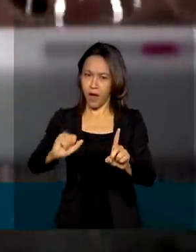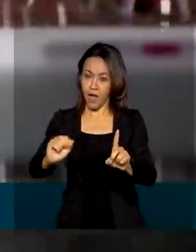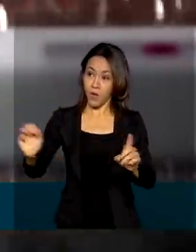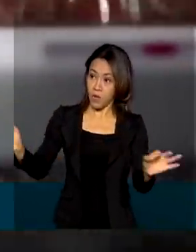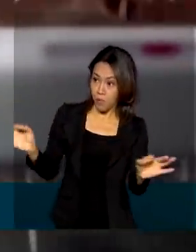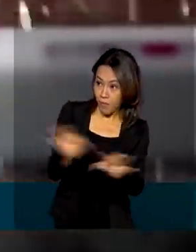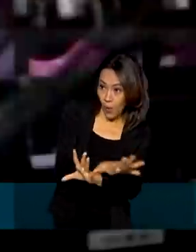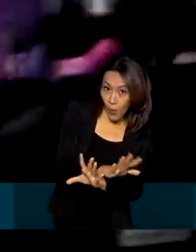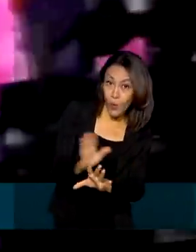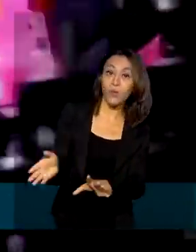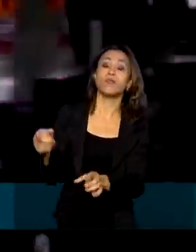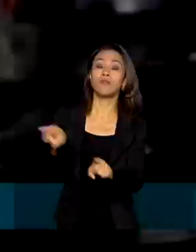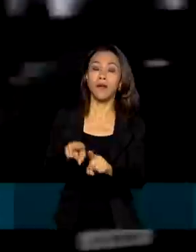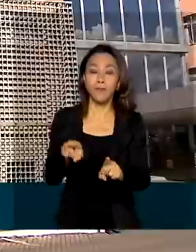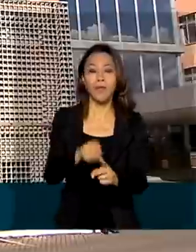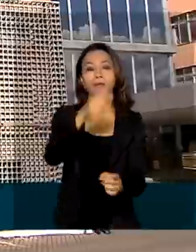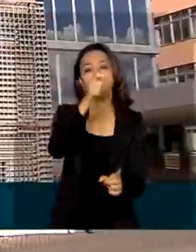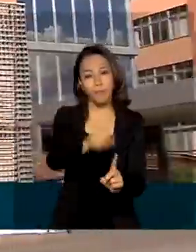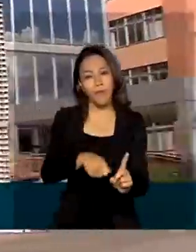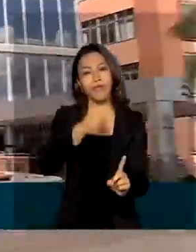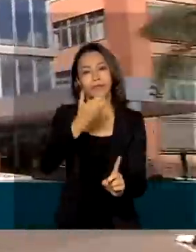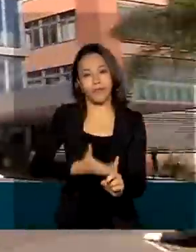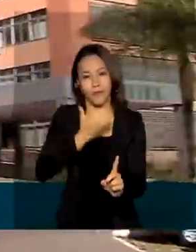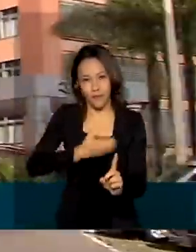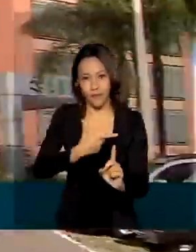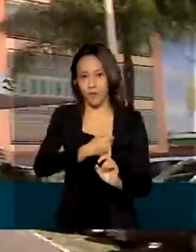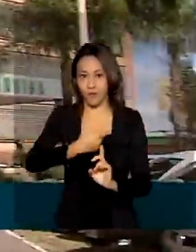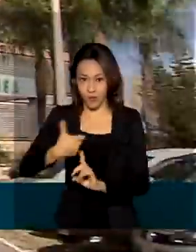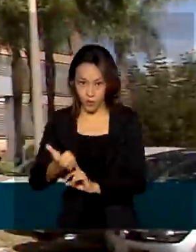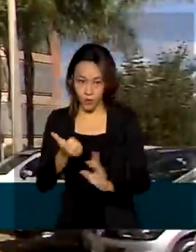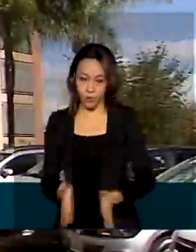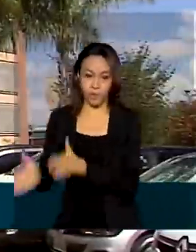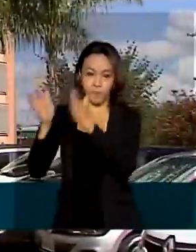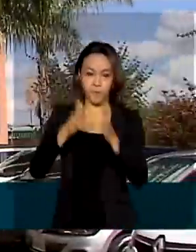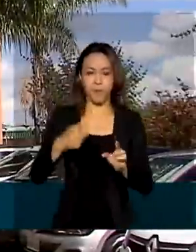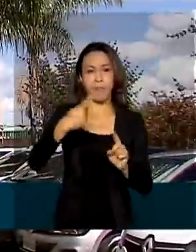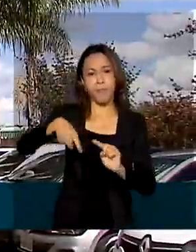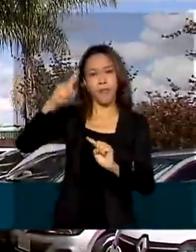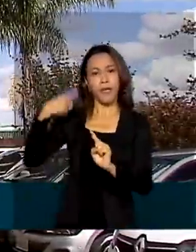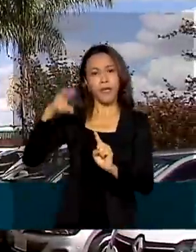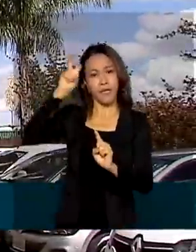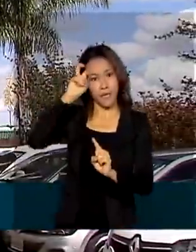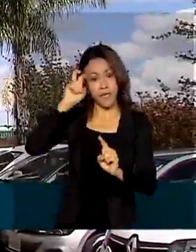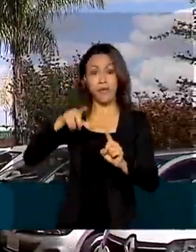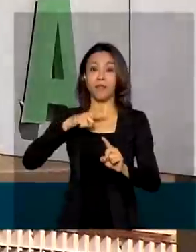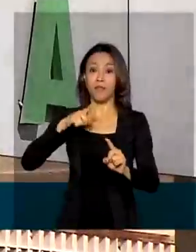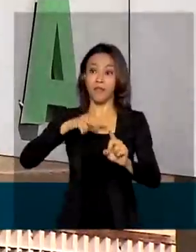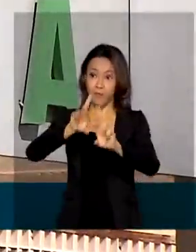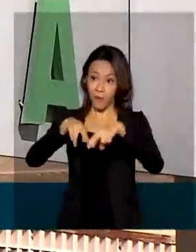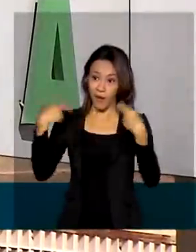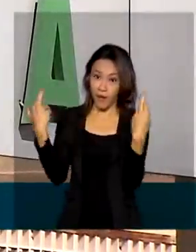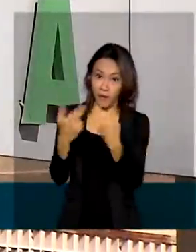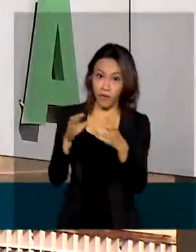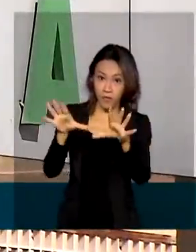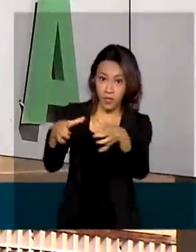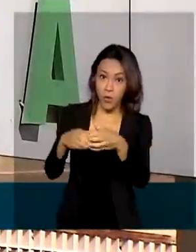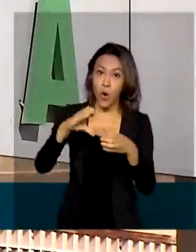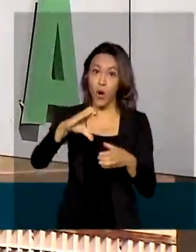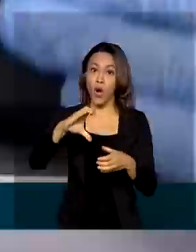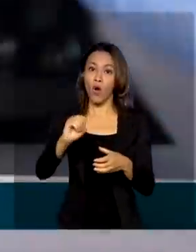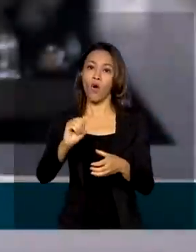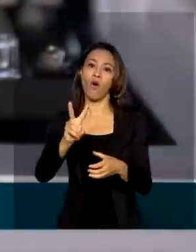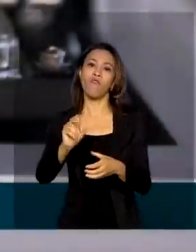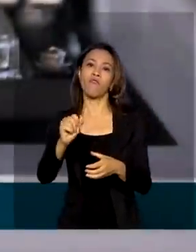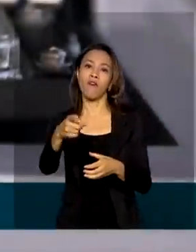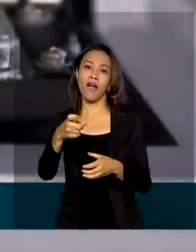também em dezembro de 2021. Na quinta, a Anvisa se reuniu com representantes da vacina Covaxin, fabricada na Índia,